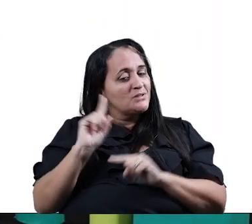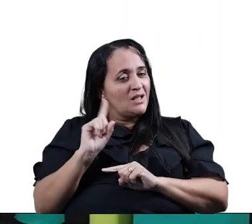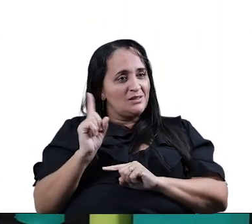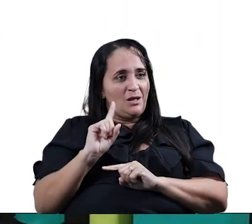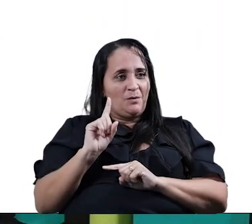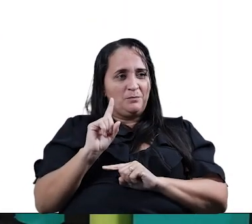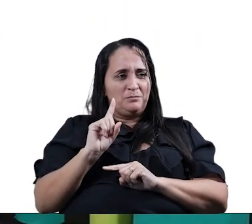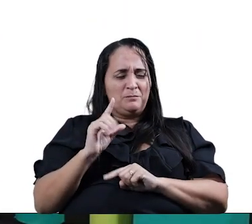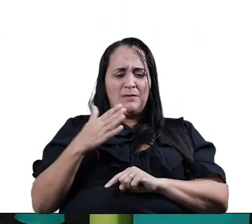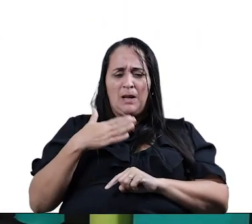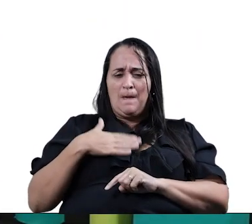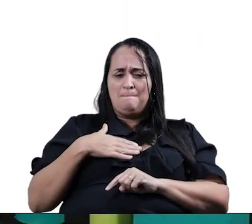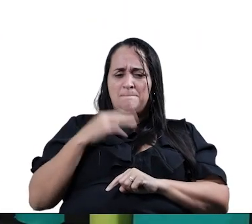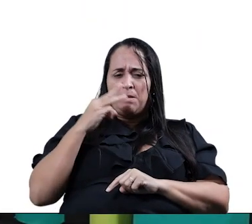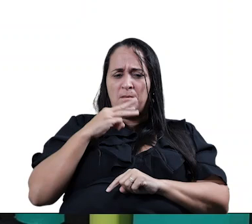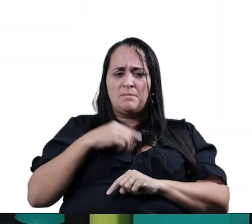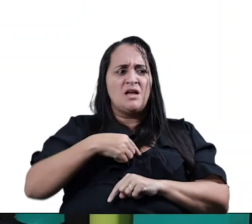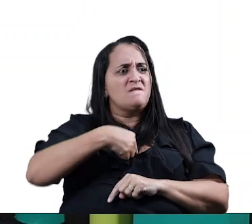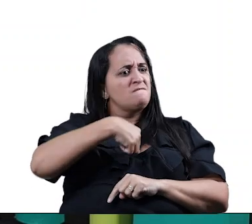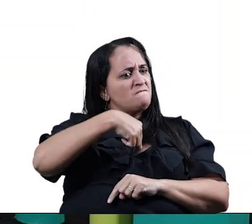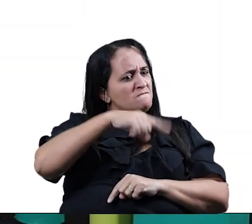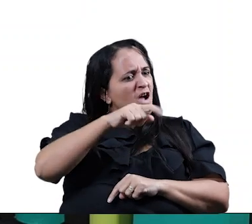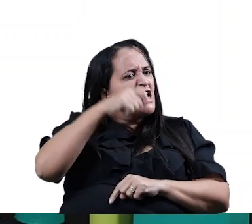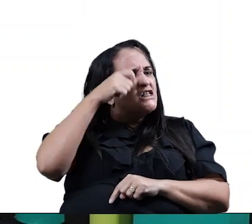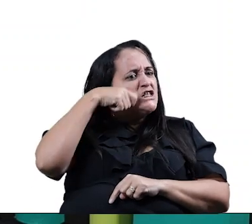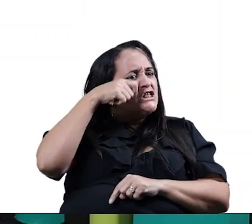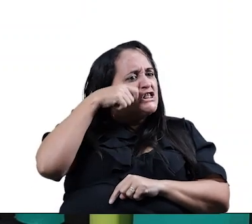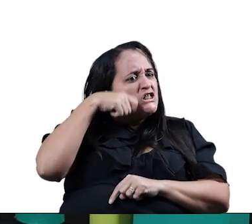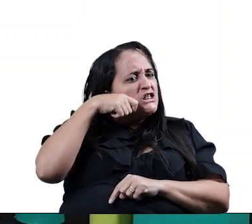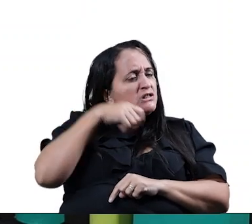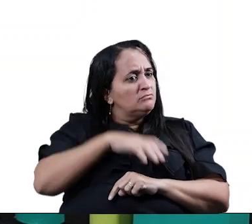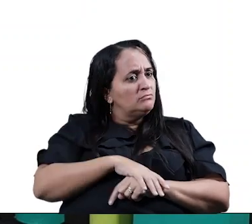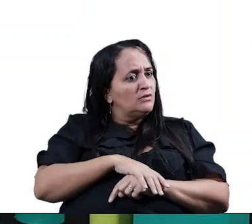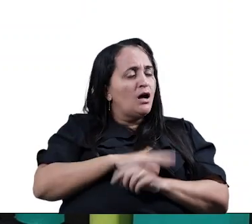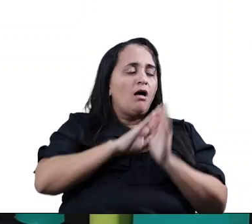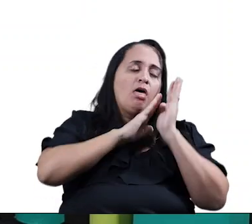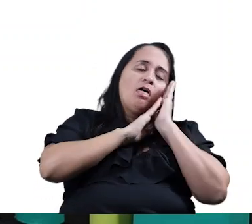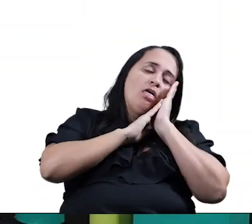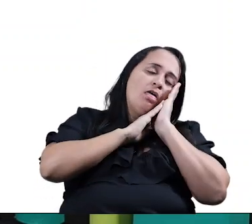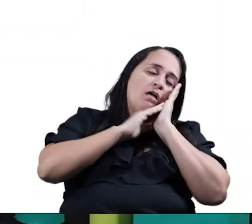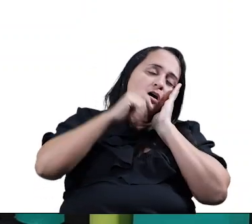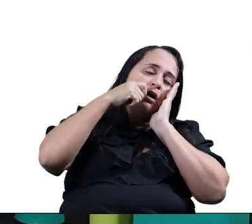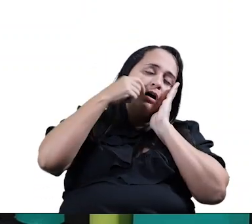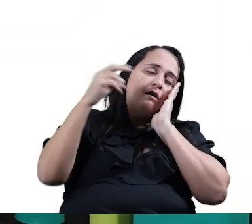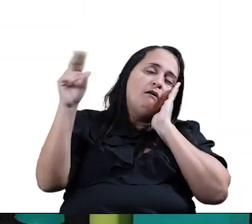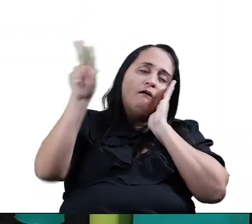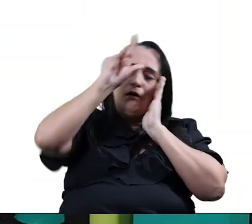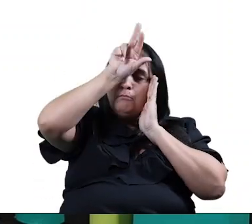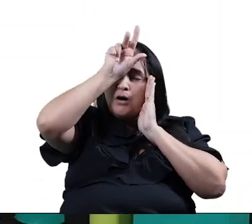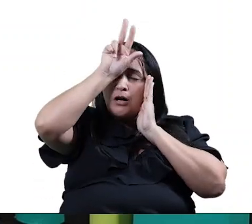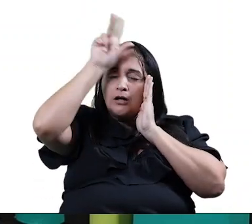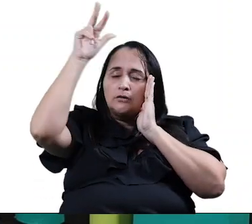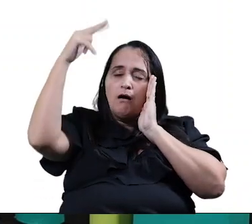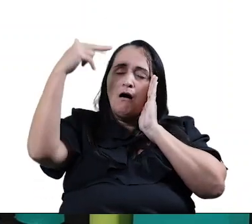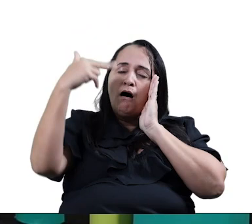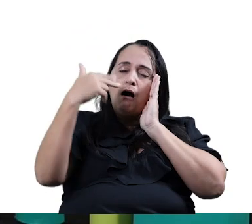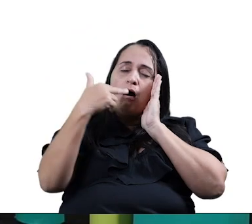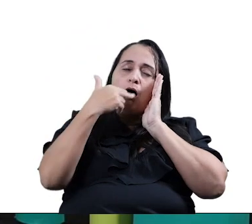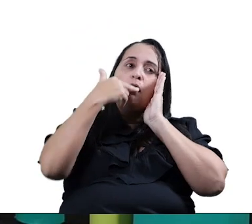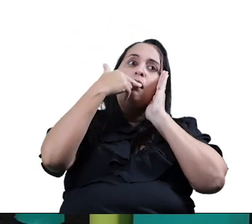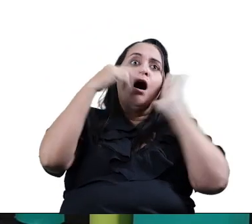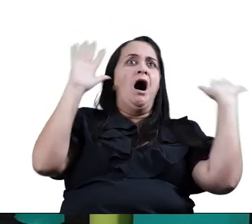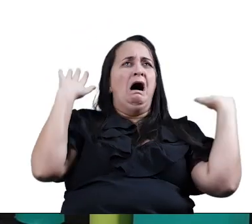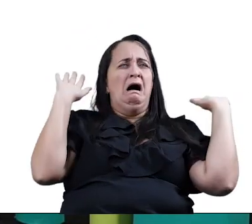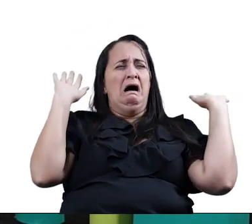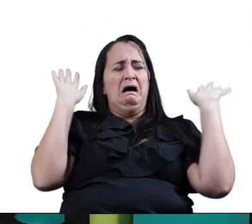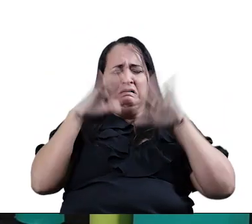Minha mãe sempre falava assim Vai escovar os dentes Não durma sem escovar os dentes Porque senão a barata Vai entrar na sua boca Eu achava